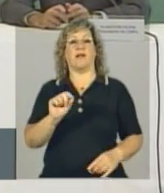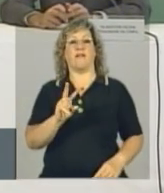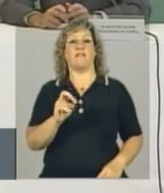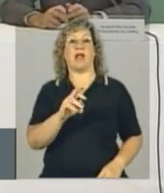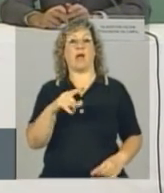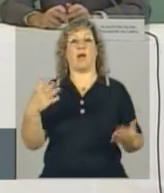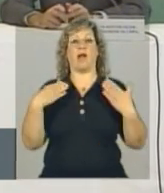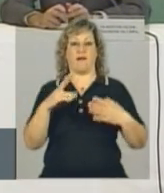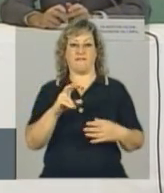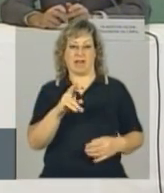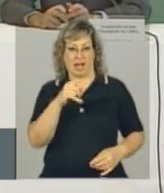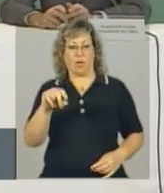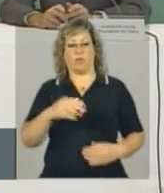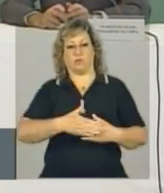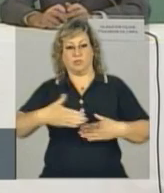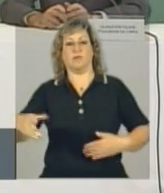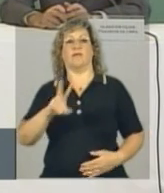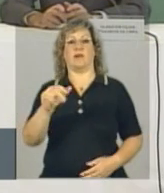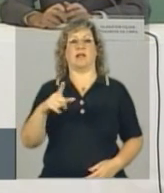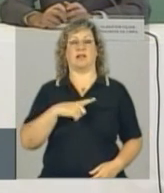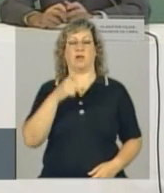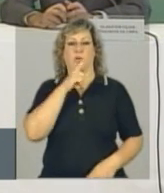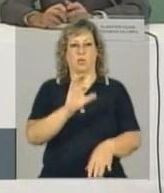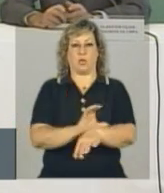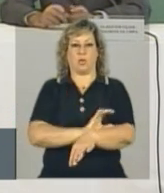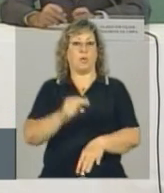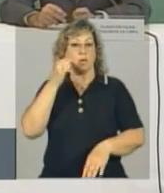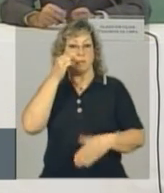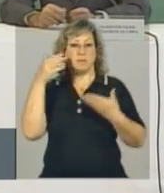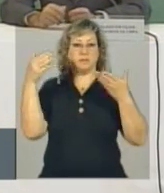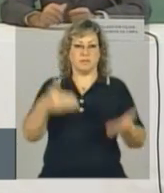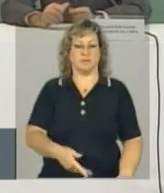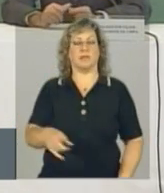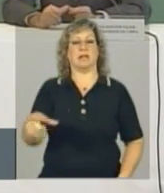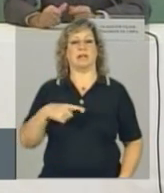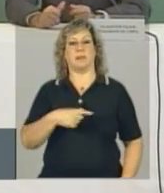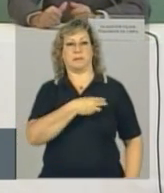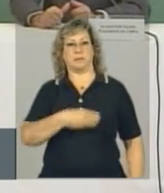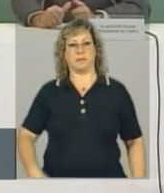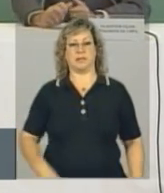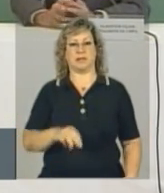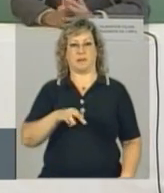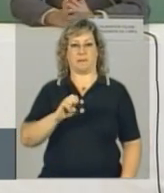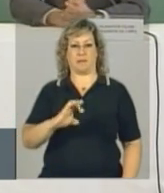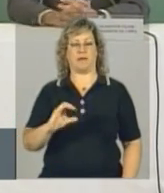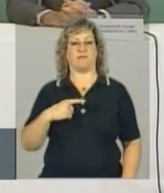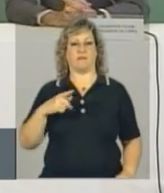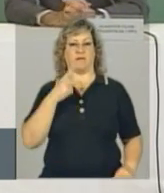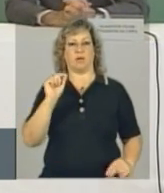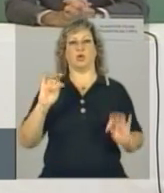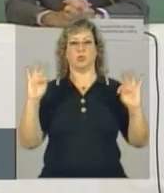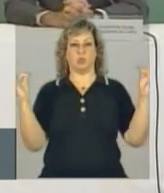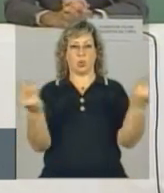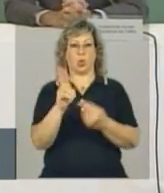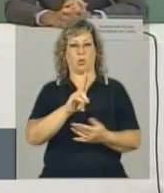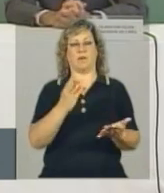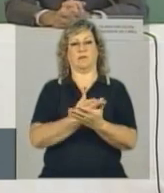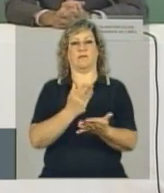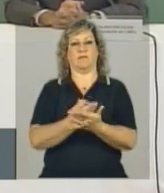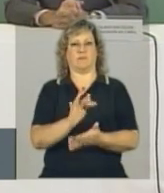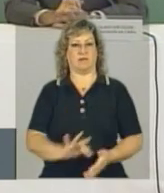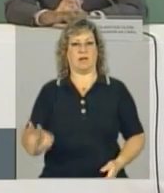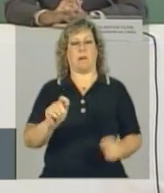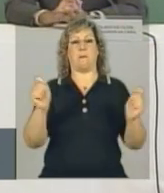que vem, nós imaginamos, o Fernando Haddad tem se dedicado muito a isso, que todas as universidades federais poderão oferecer os cursos.